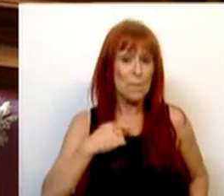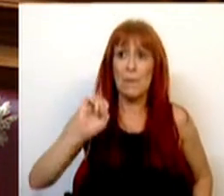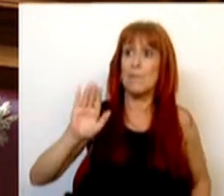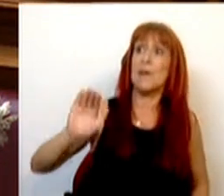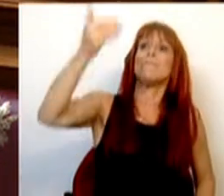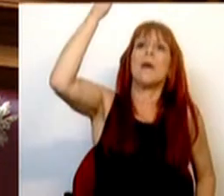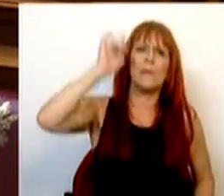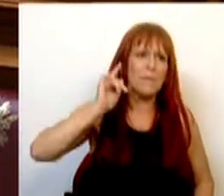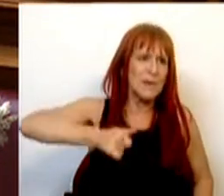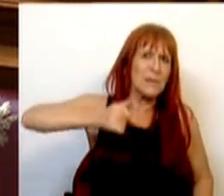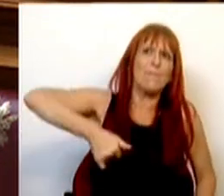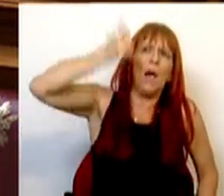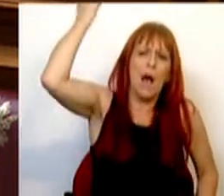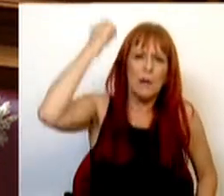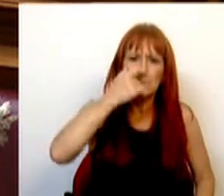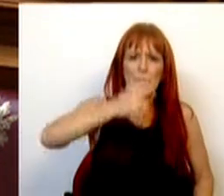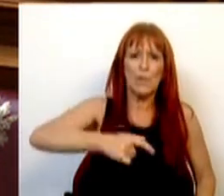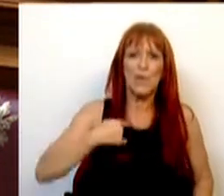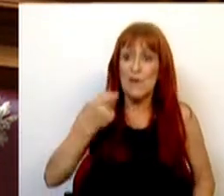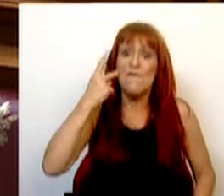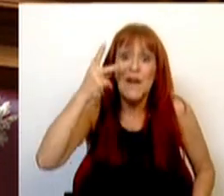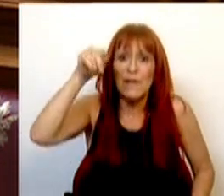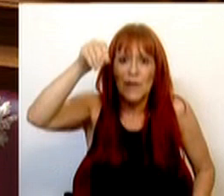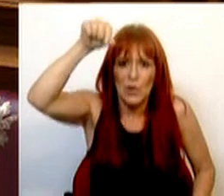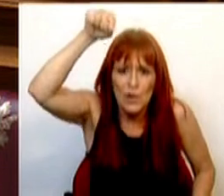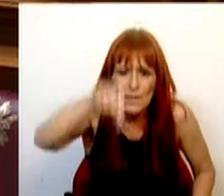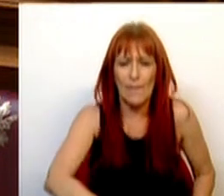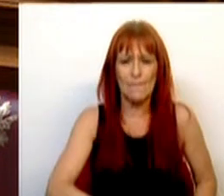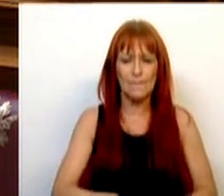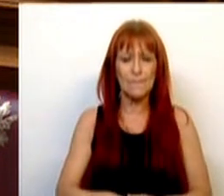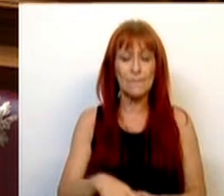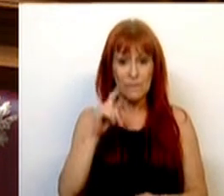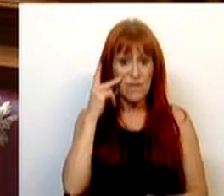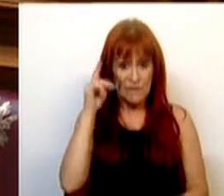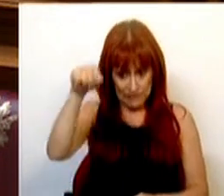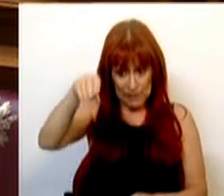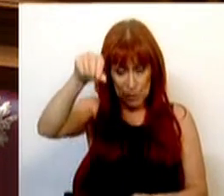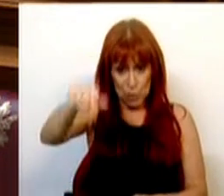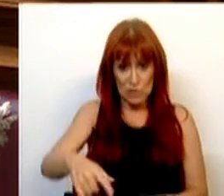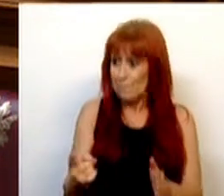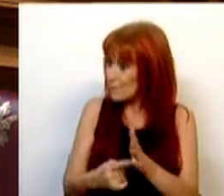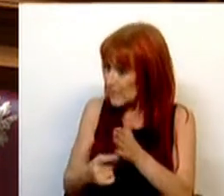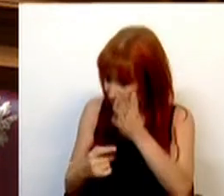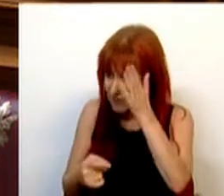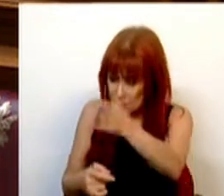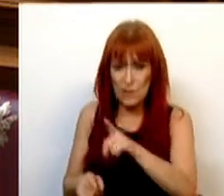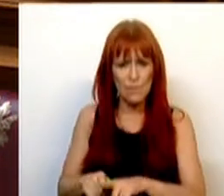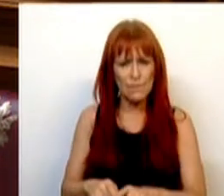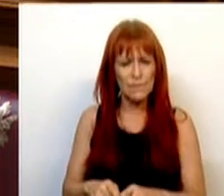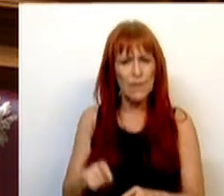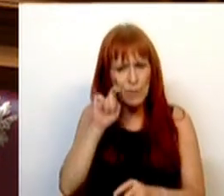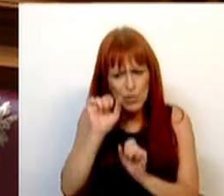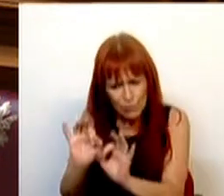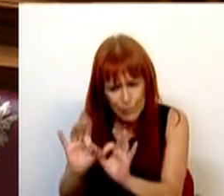primeira, a principal, das pessoas que residem naqueles territórios, quem vive naqueles territórios precisa de ser